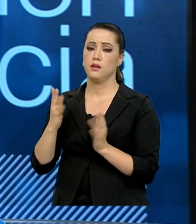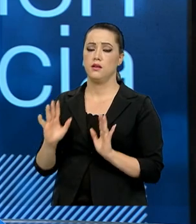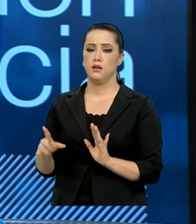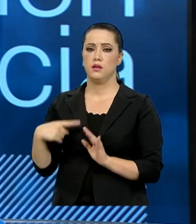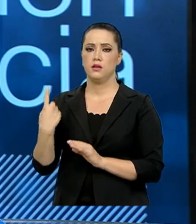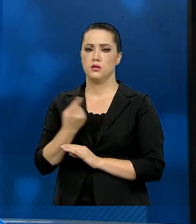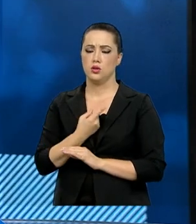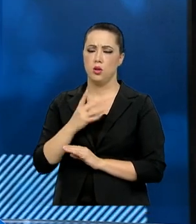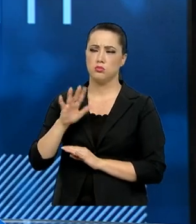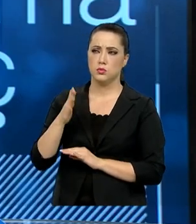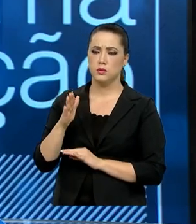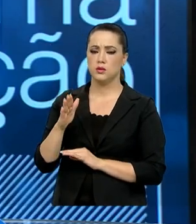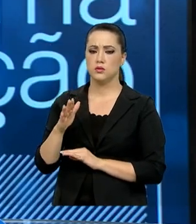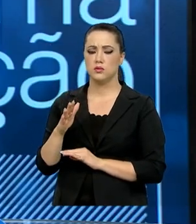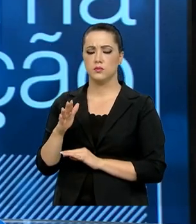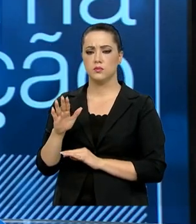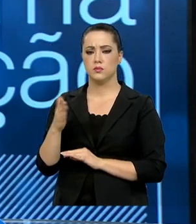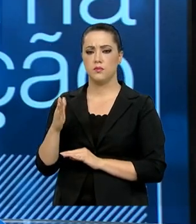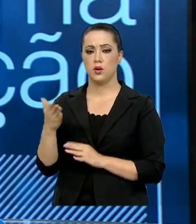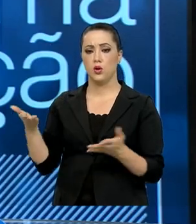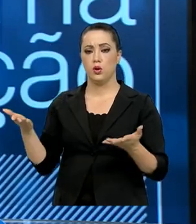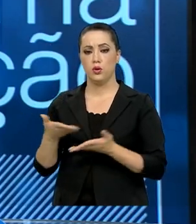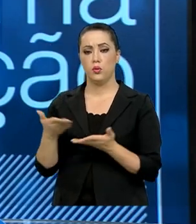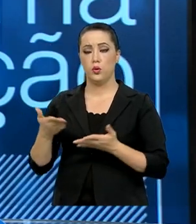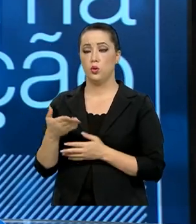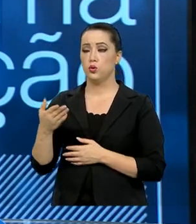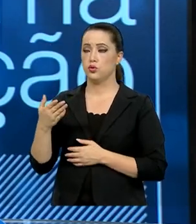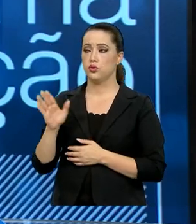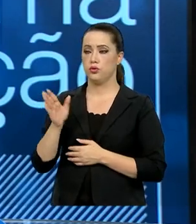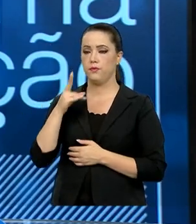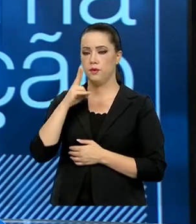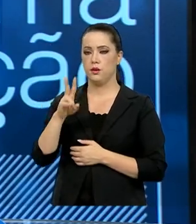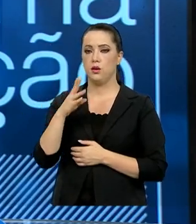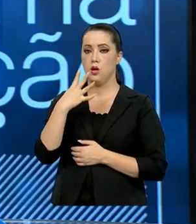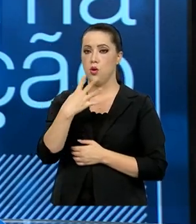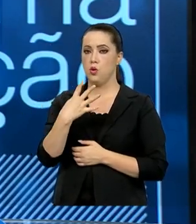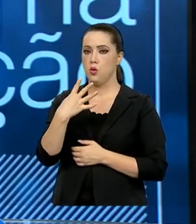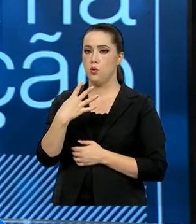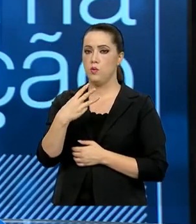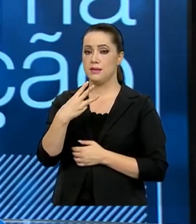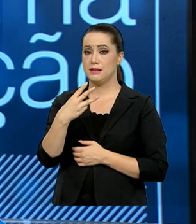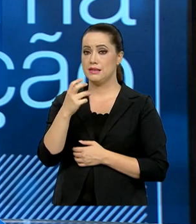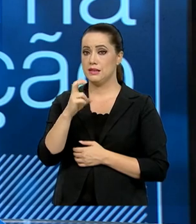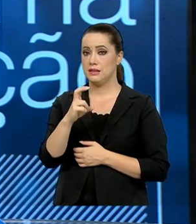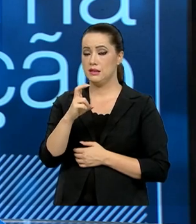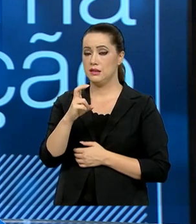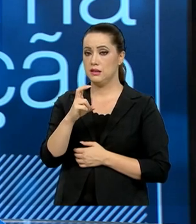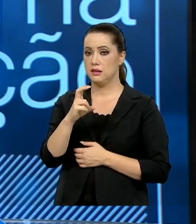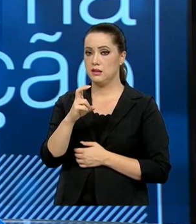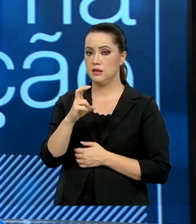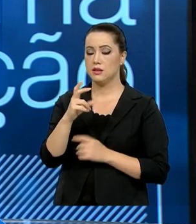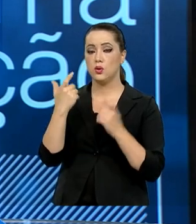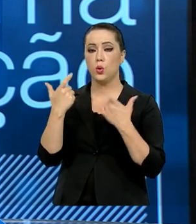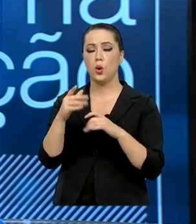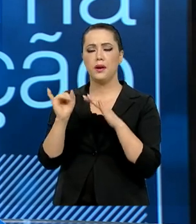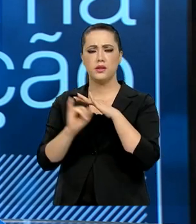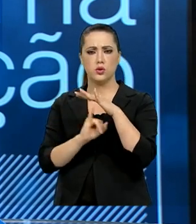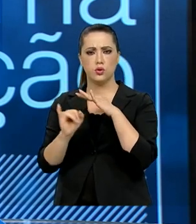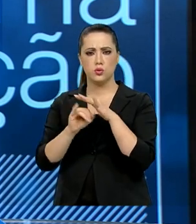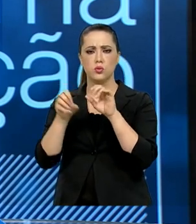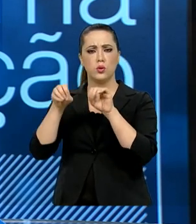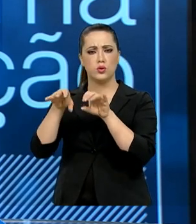Atendemos a próxima, exatamente hoje, 435 instituições de ensino e pesquisa